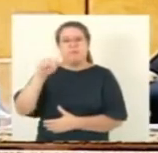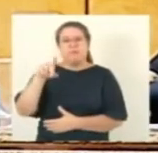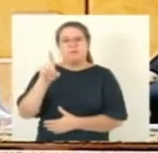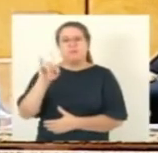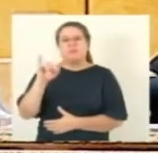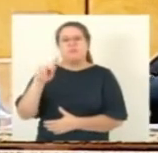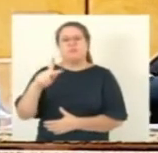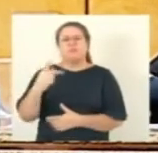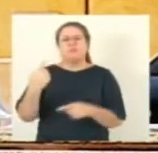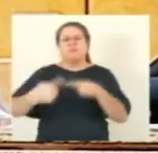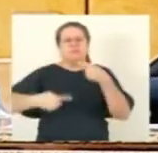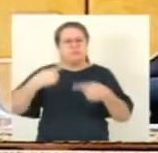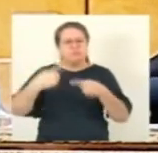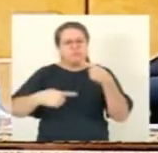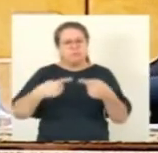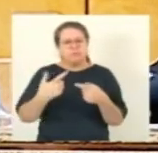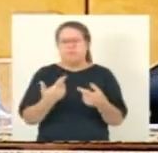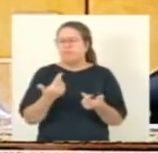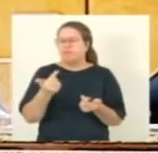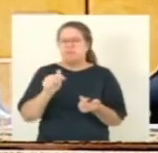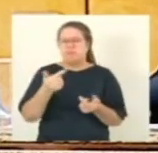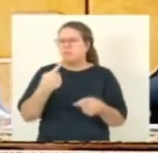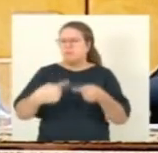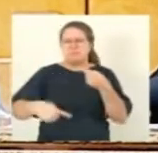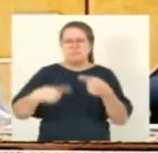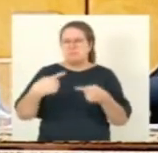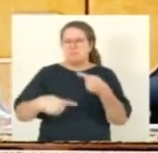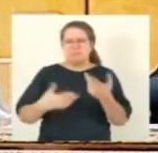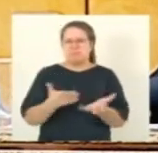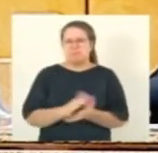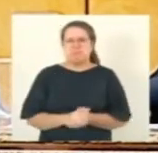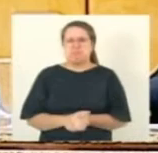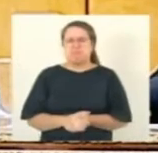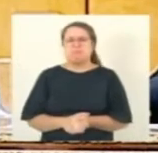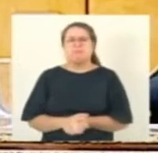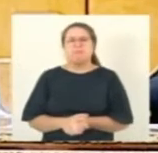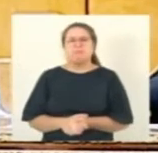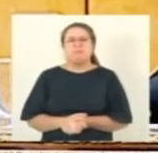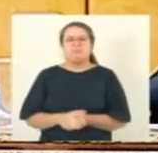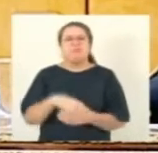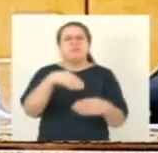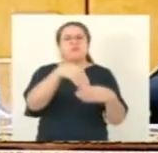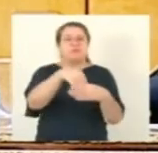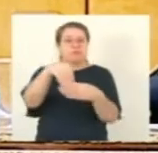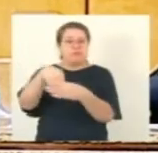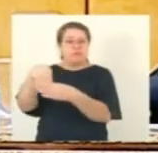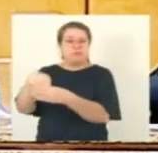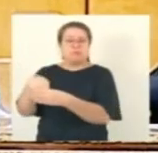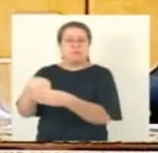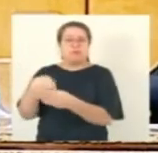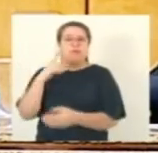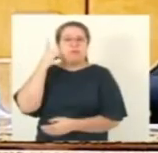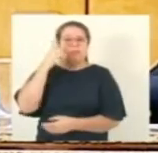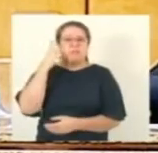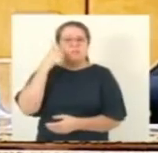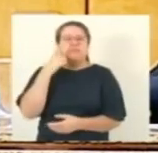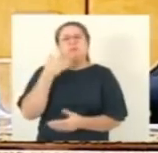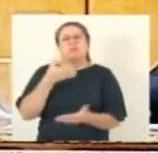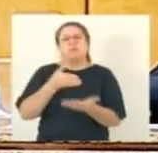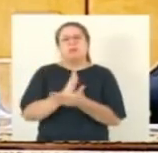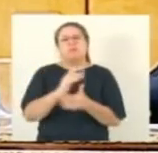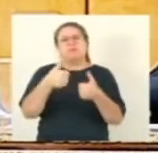discussão não havendo quem queira discutir em votação os deputados que eu aprovo